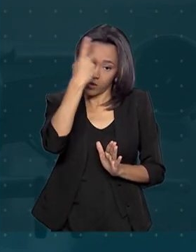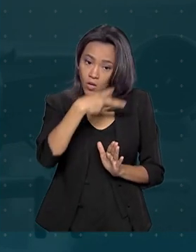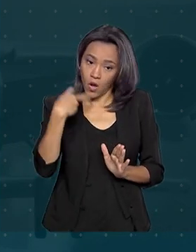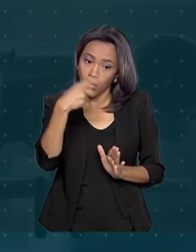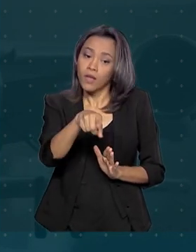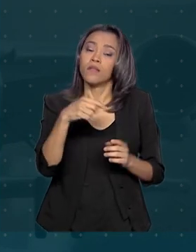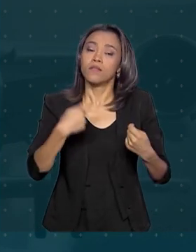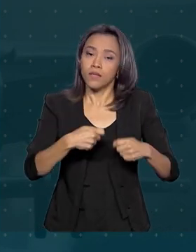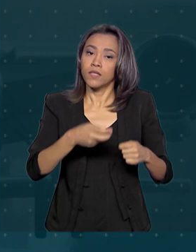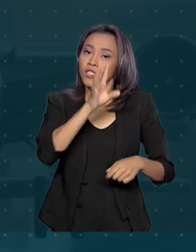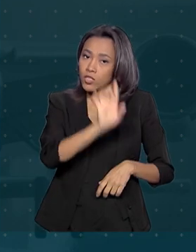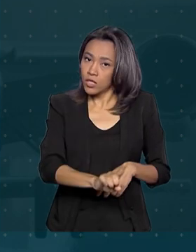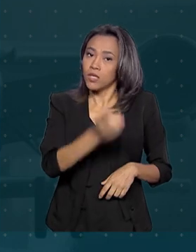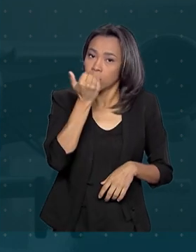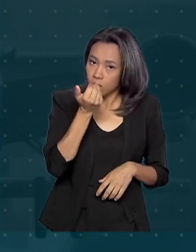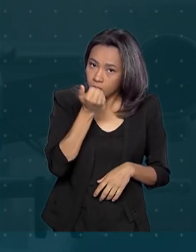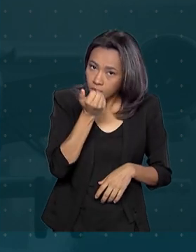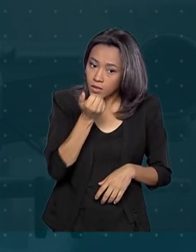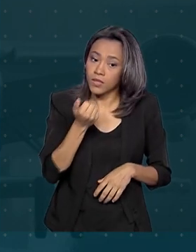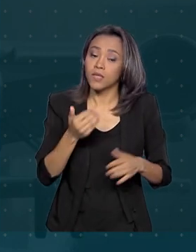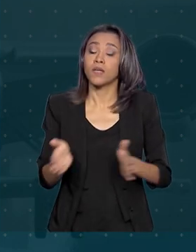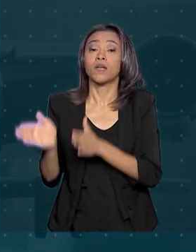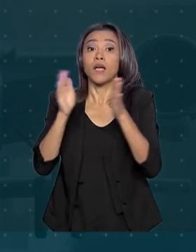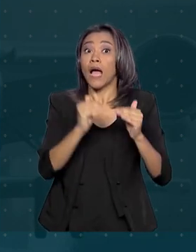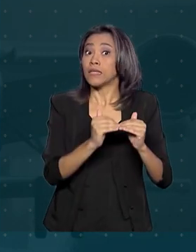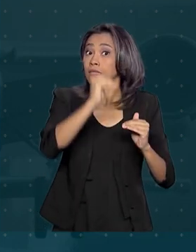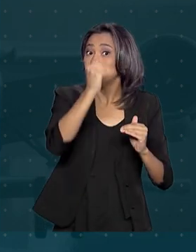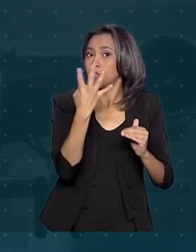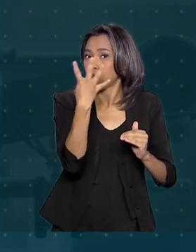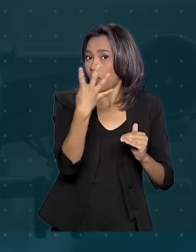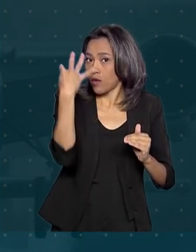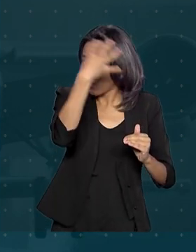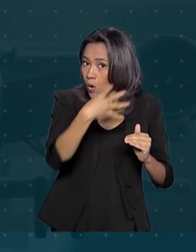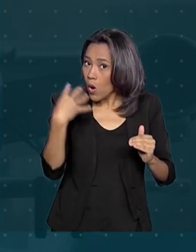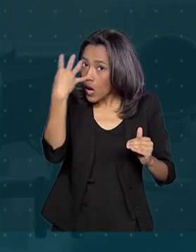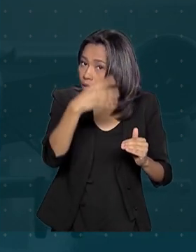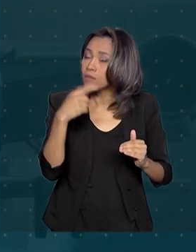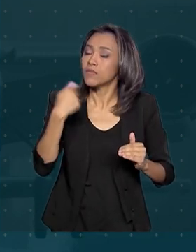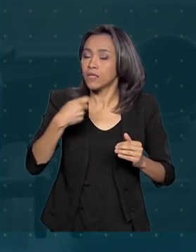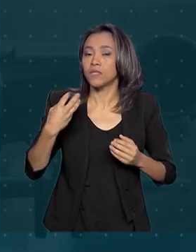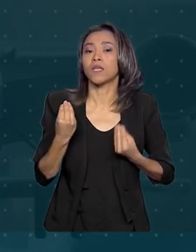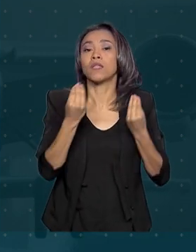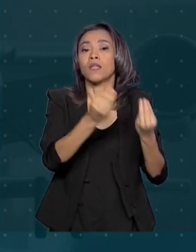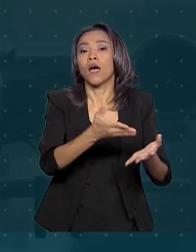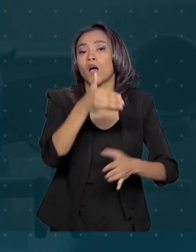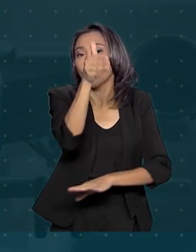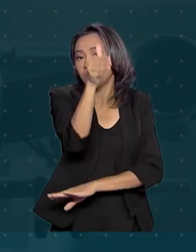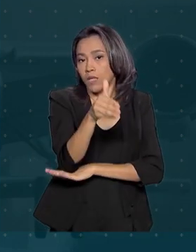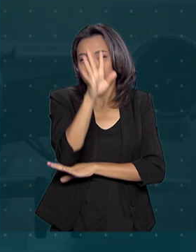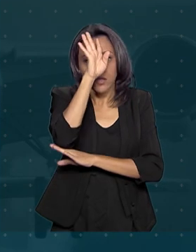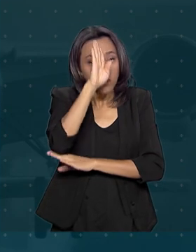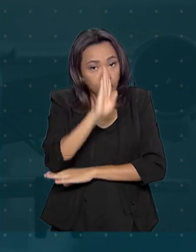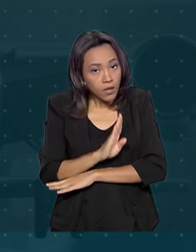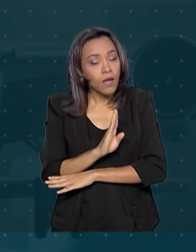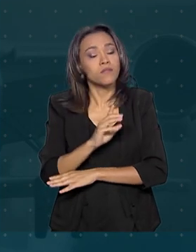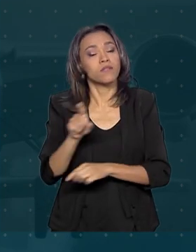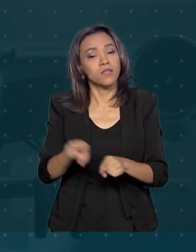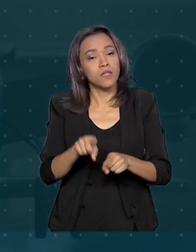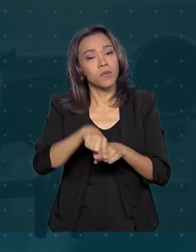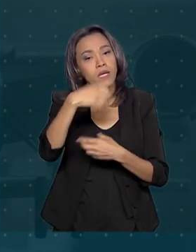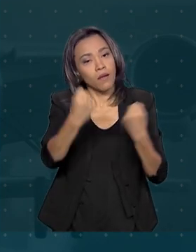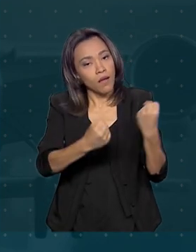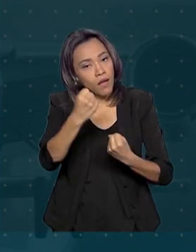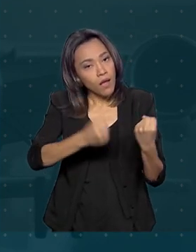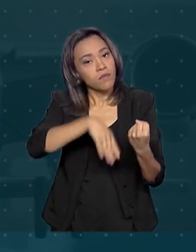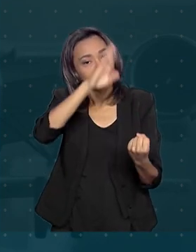terá direito à alimentação. Superior a quatro horas, a companhia aérea é obrigada a oferecer hospedagem gratuita e transporte ao